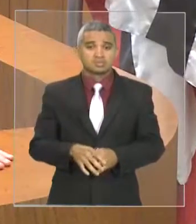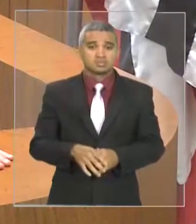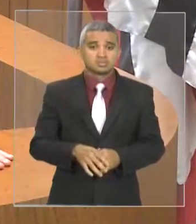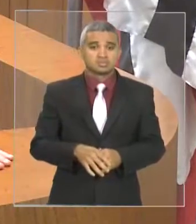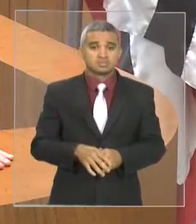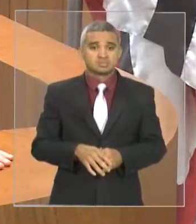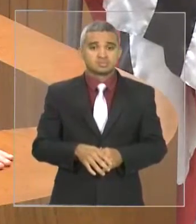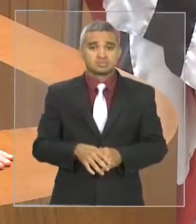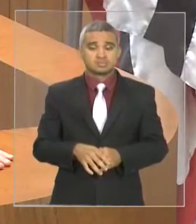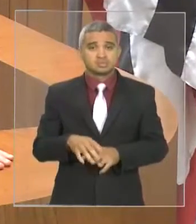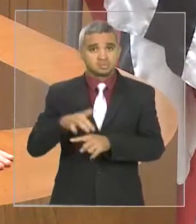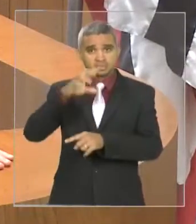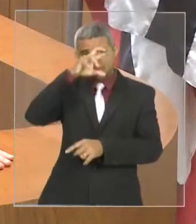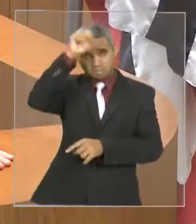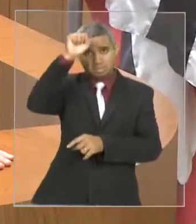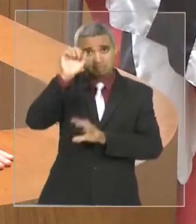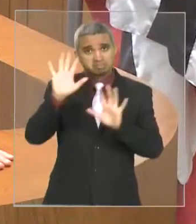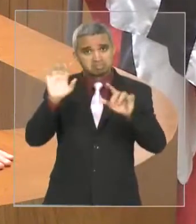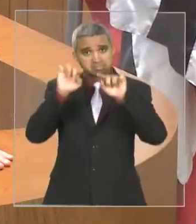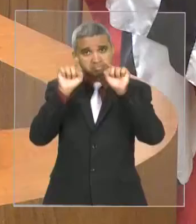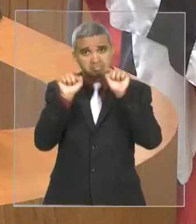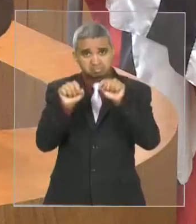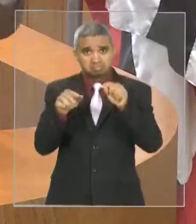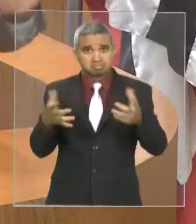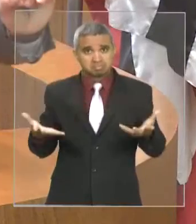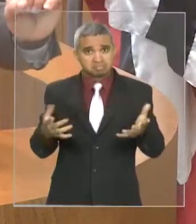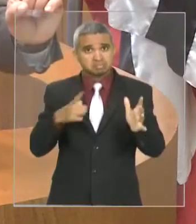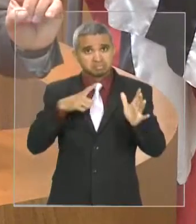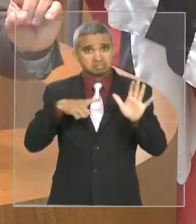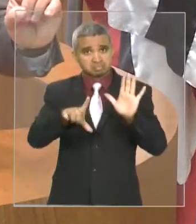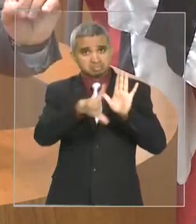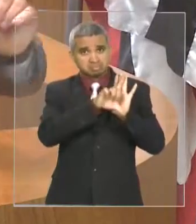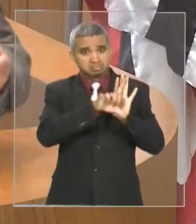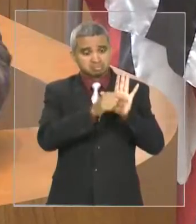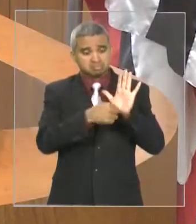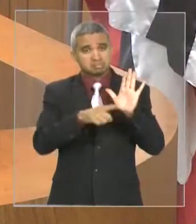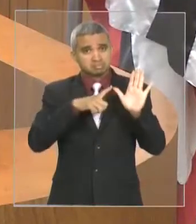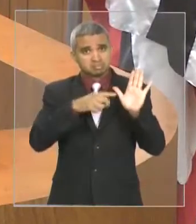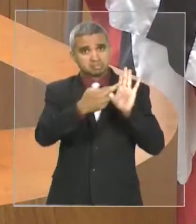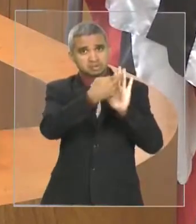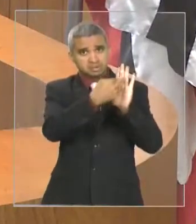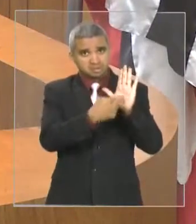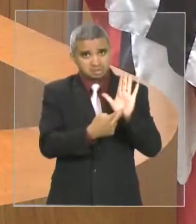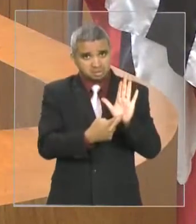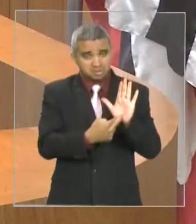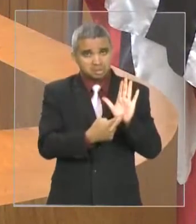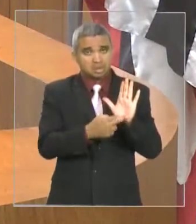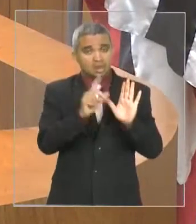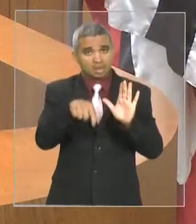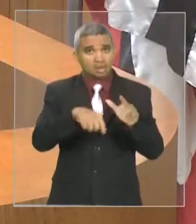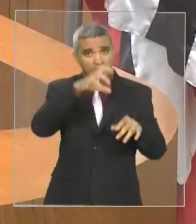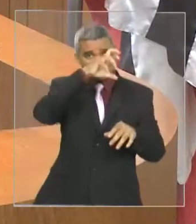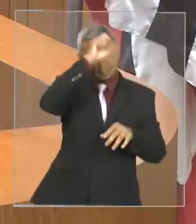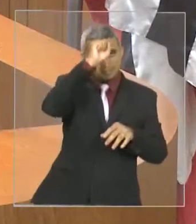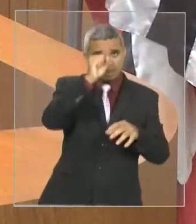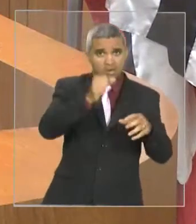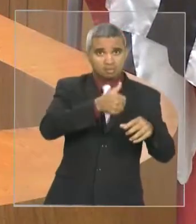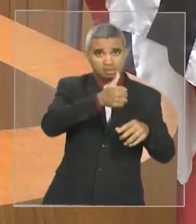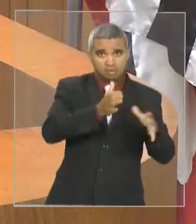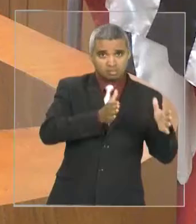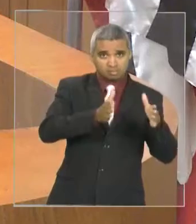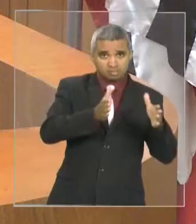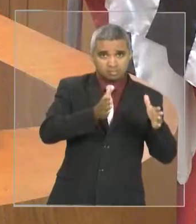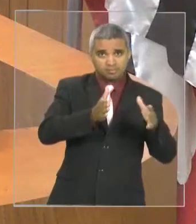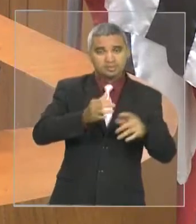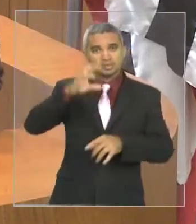aspecto geral, vai ser o campeão, porque nós temos leis, regulamento. Cruza o campeão, primeiro tudo, campeão o segundo. Aliás, eu já defendi